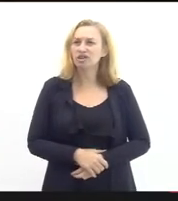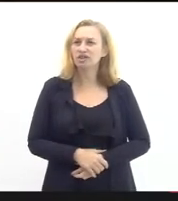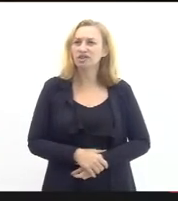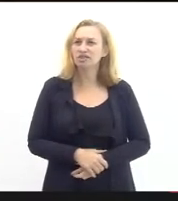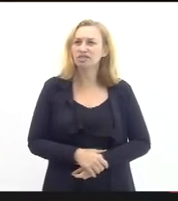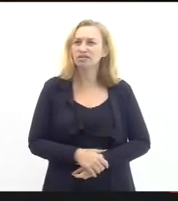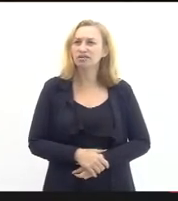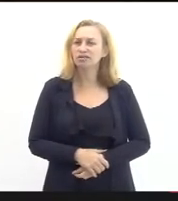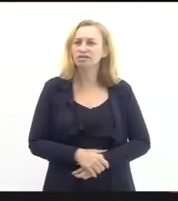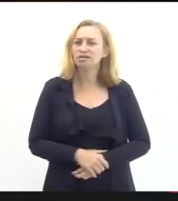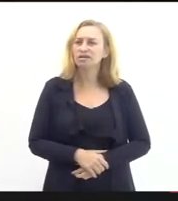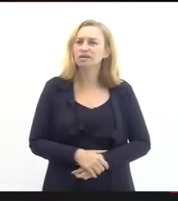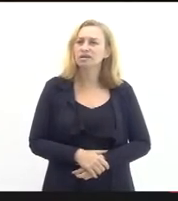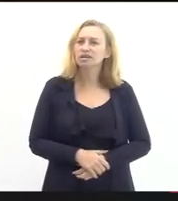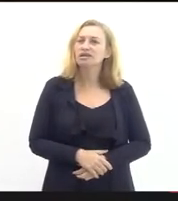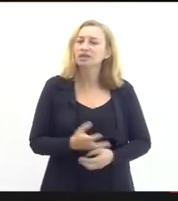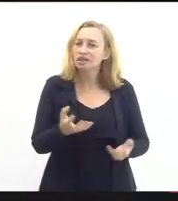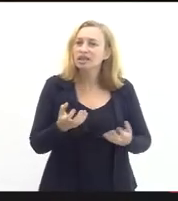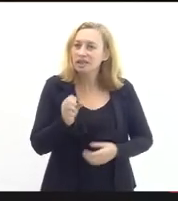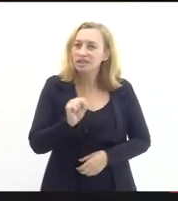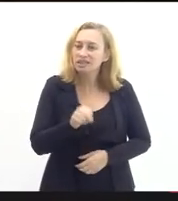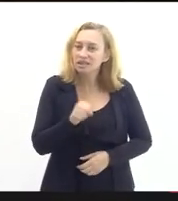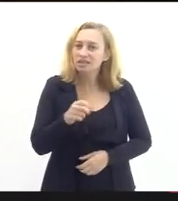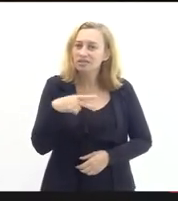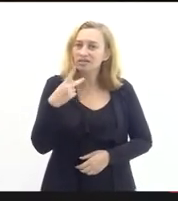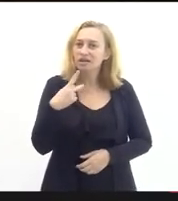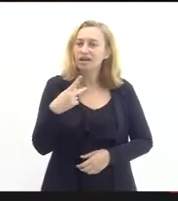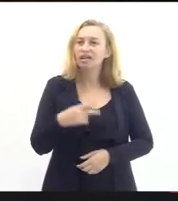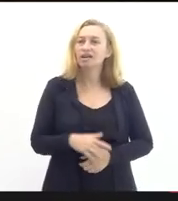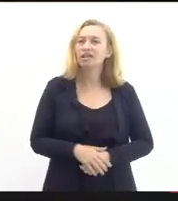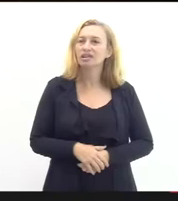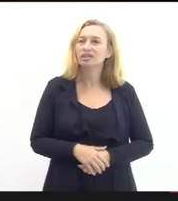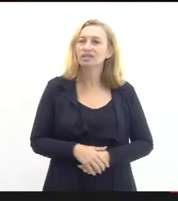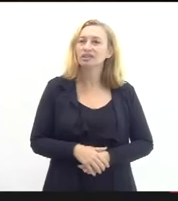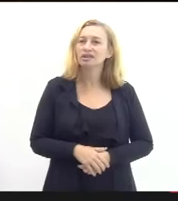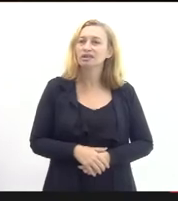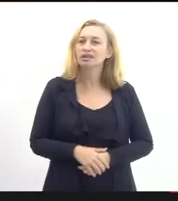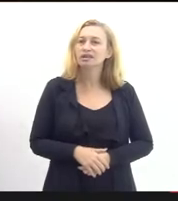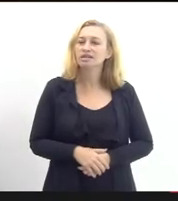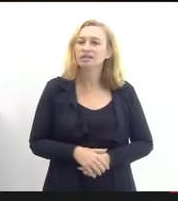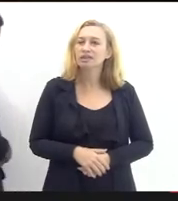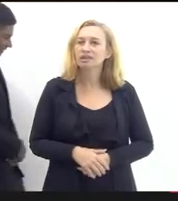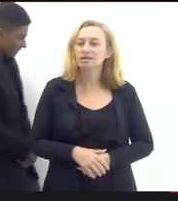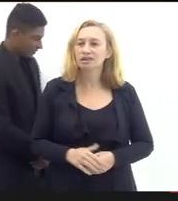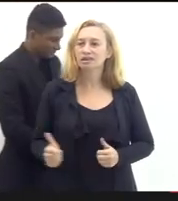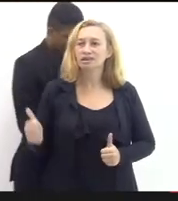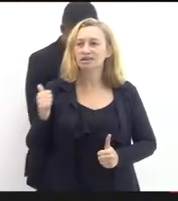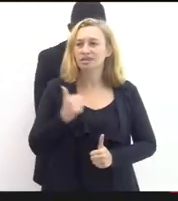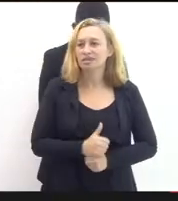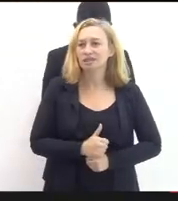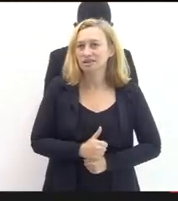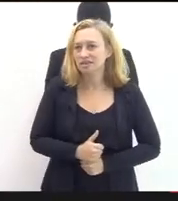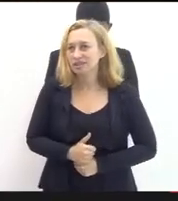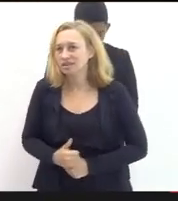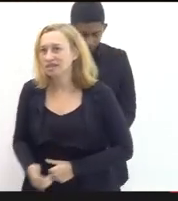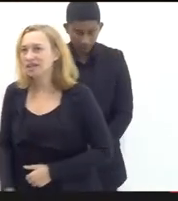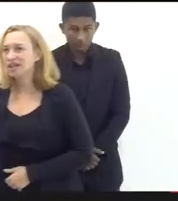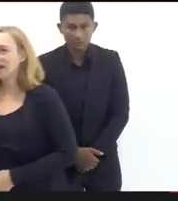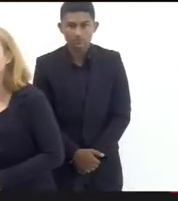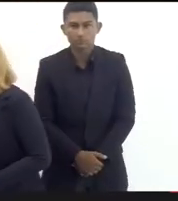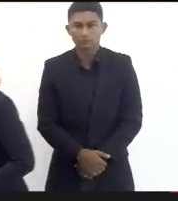eu queria sim participar da audiência na perspectiva de relembrar a importância do concurso público